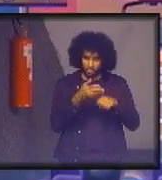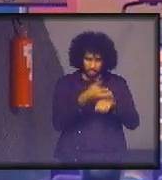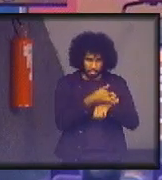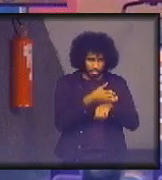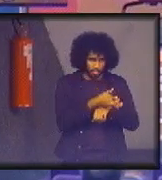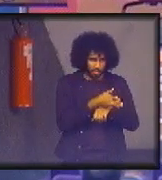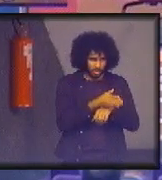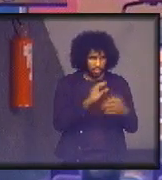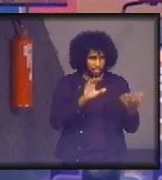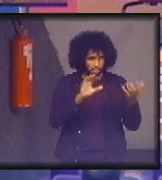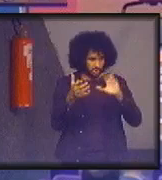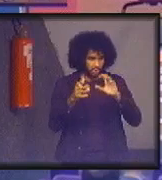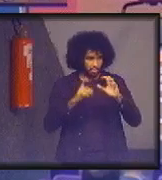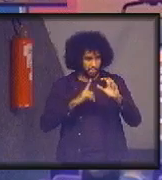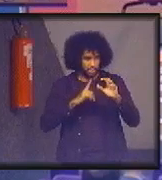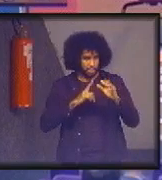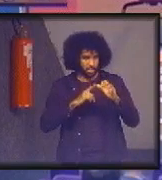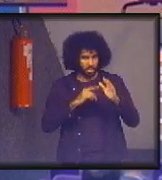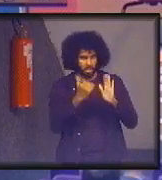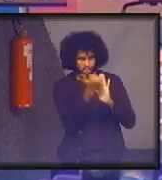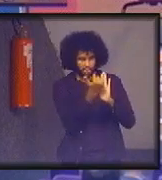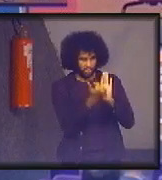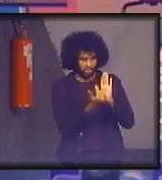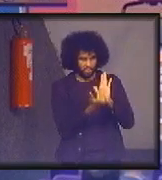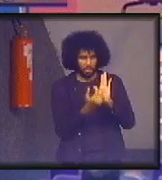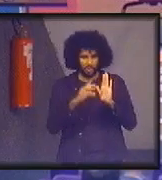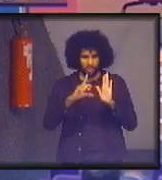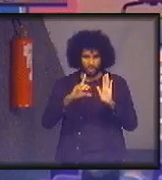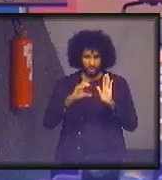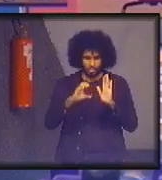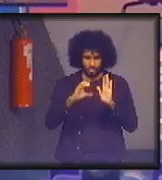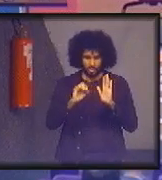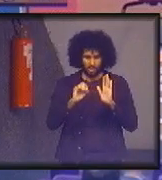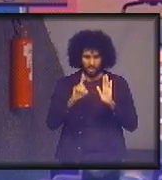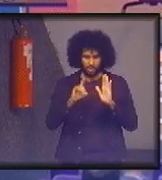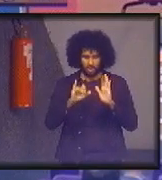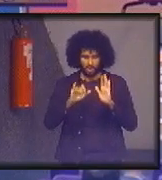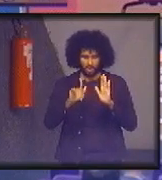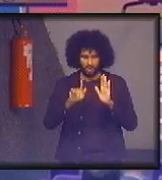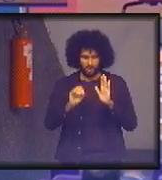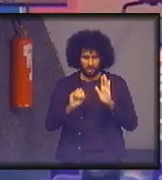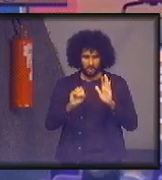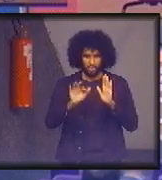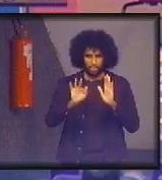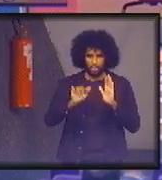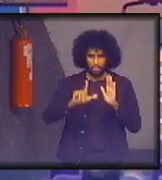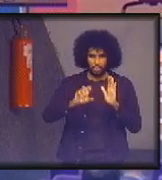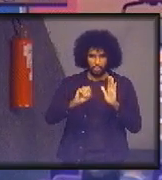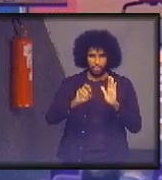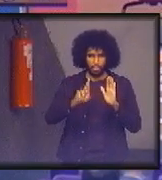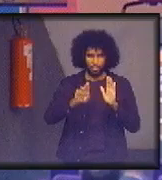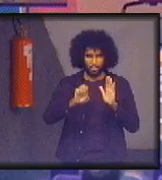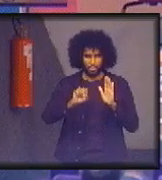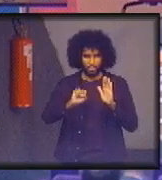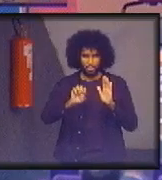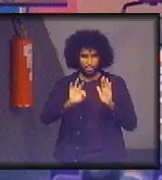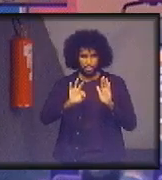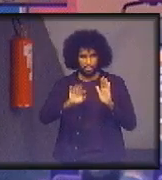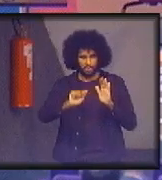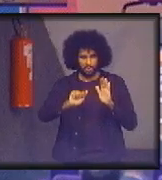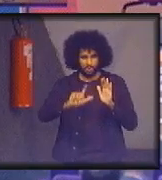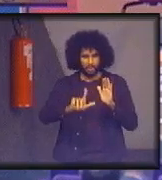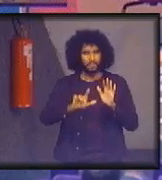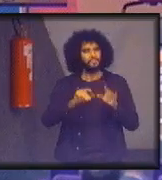do clima e manter o Código Florestal. Não sei se vocês estão acompanhando. E por que esse evento é tão importante aqui? Eu estava conversando